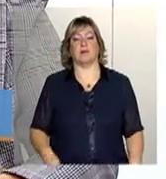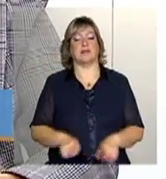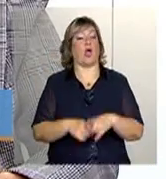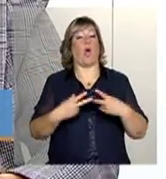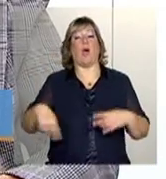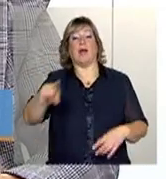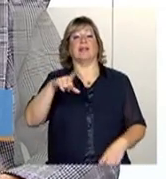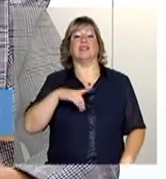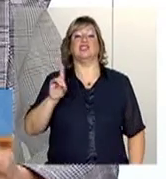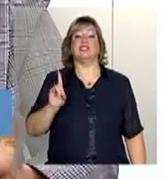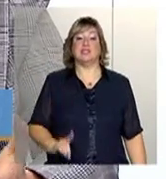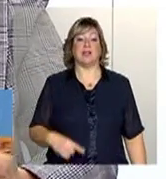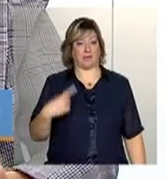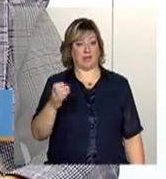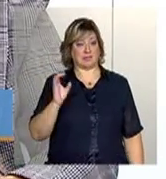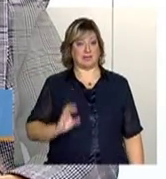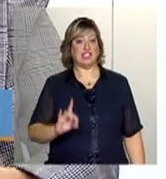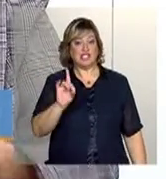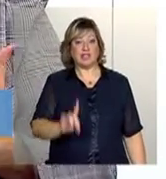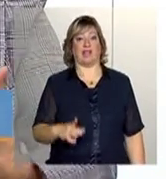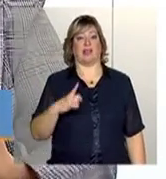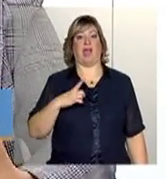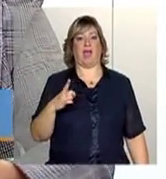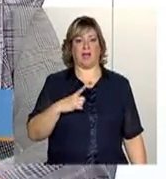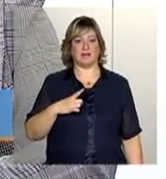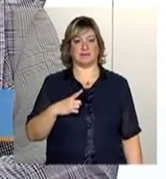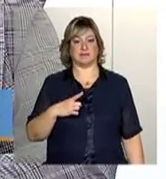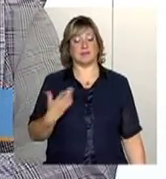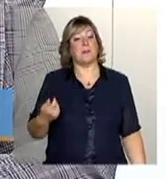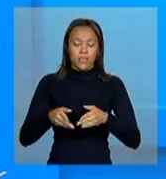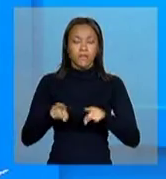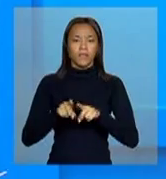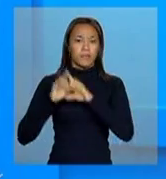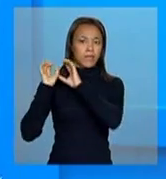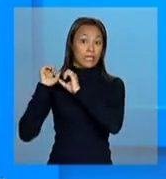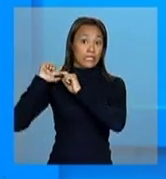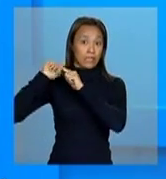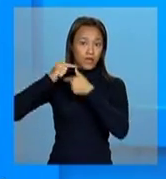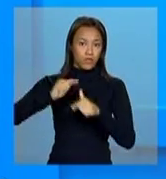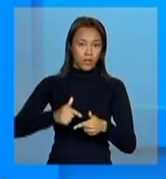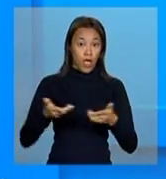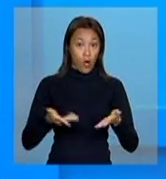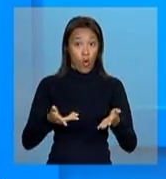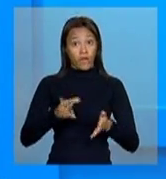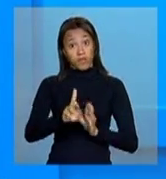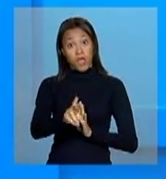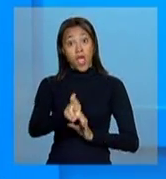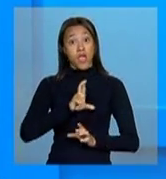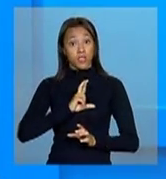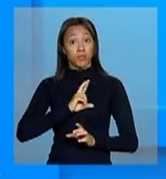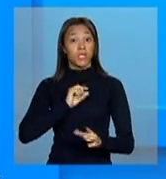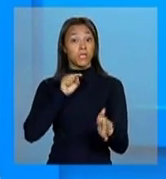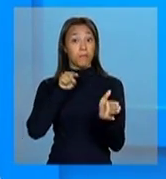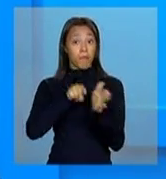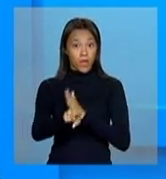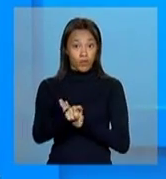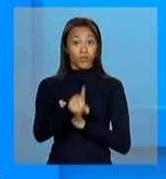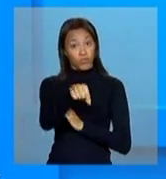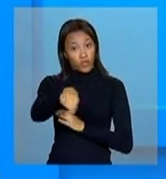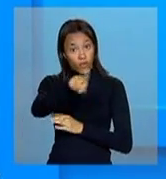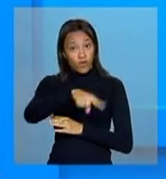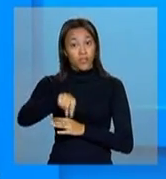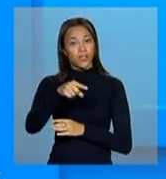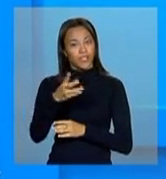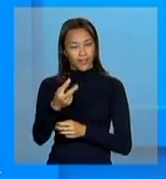direitos, são cidadãos de direitos, né? Então, você precisa conhecê-los. Nós vamos responder as perguntas enviadas por vocês